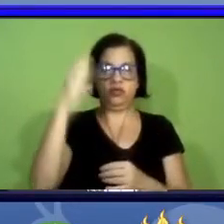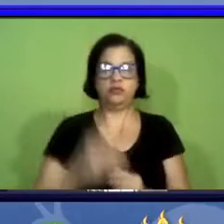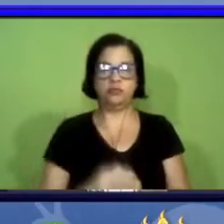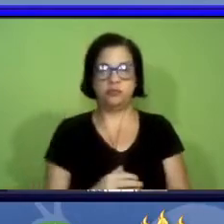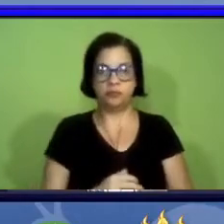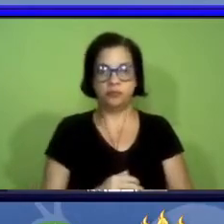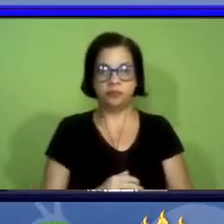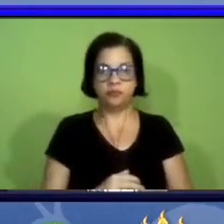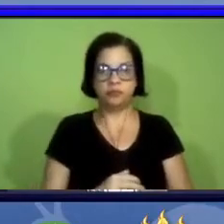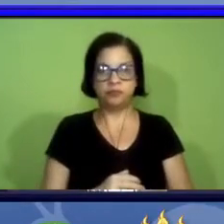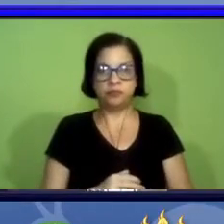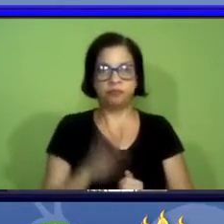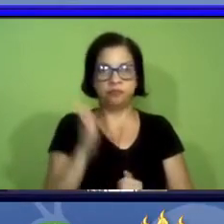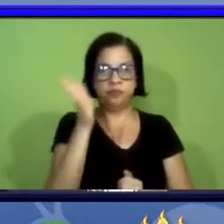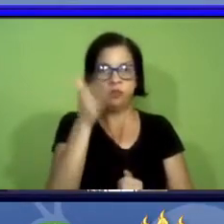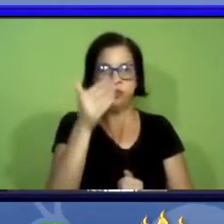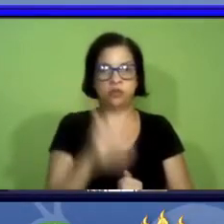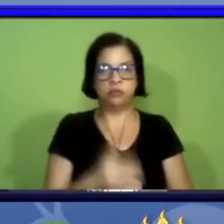próximo